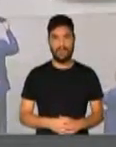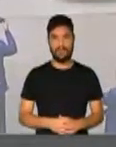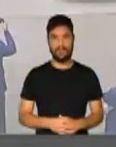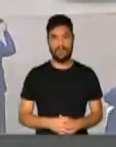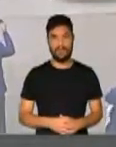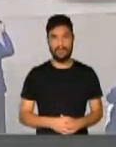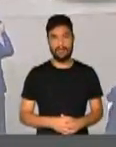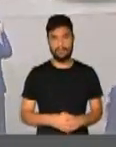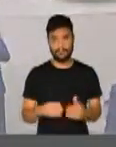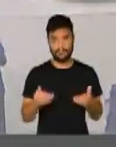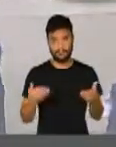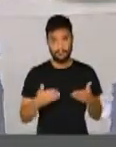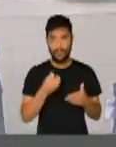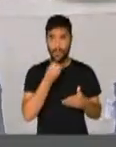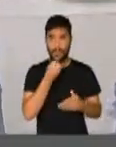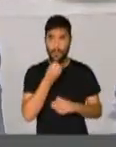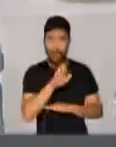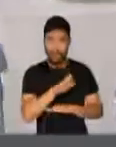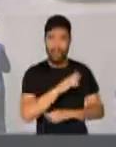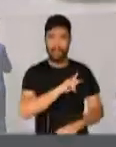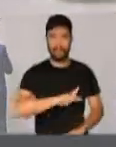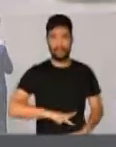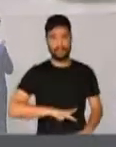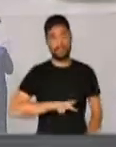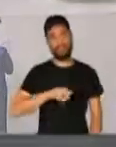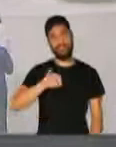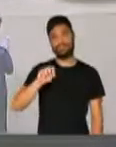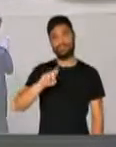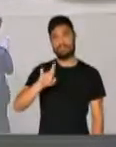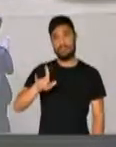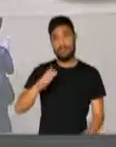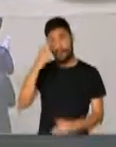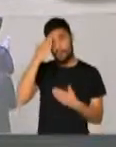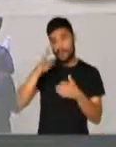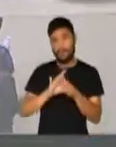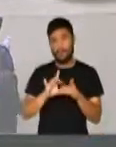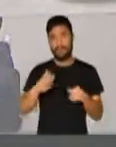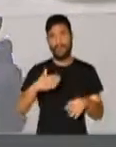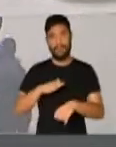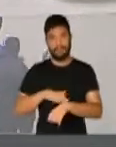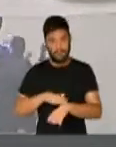Boa tarde a todos. Obrigada, presidente. Obrigada, Jaziel, pela sessão do tempo.